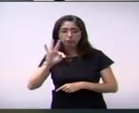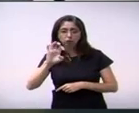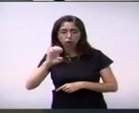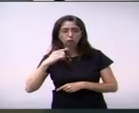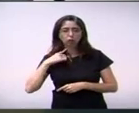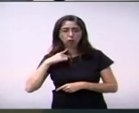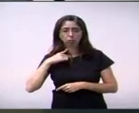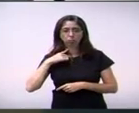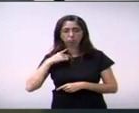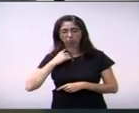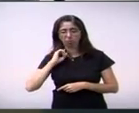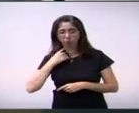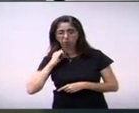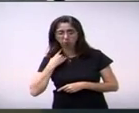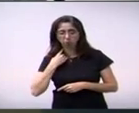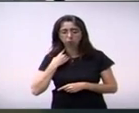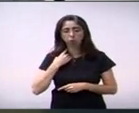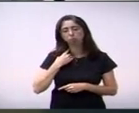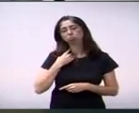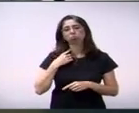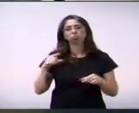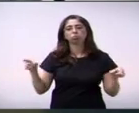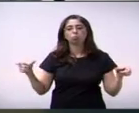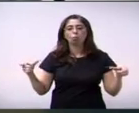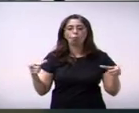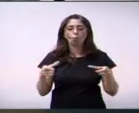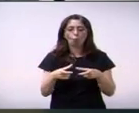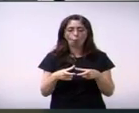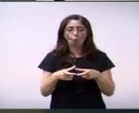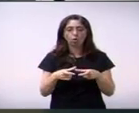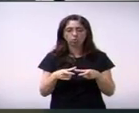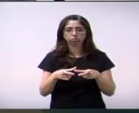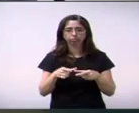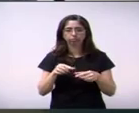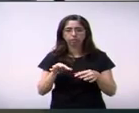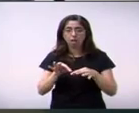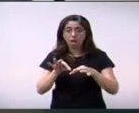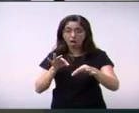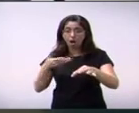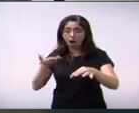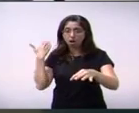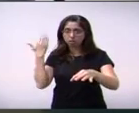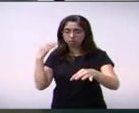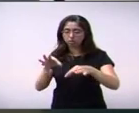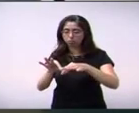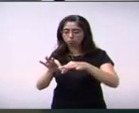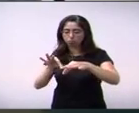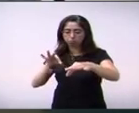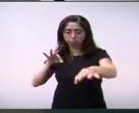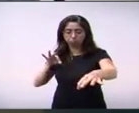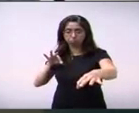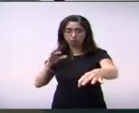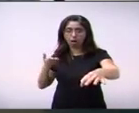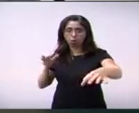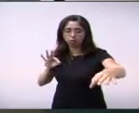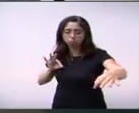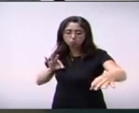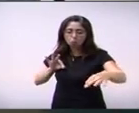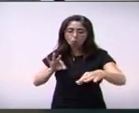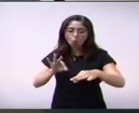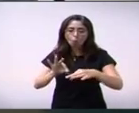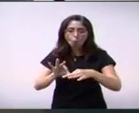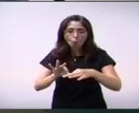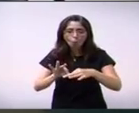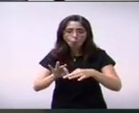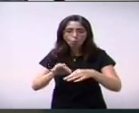onde é que está a ilegalidade por parte do Poder Executivo? Isso é uma readequação. E